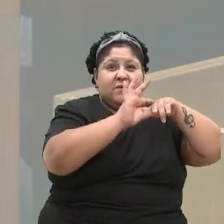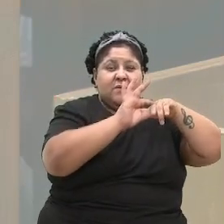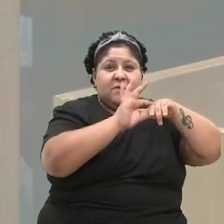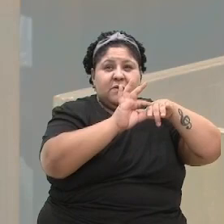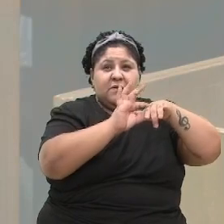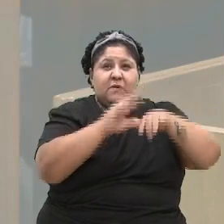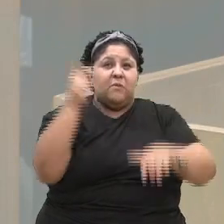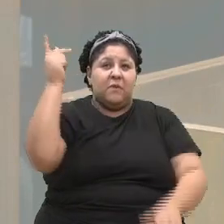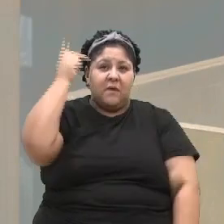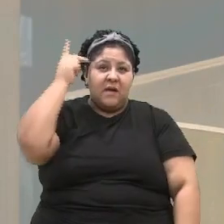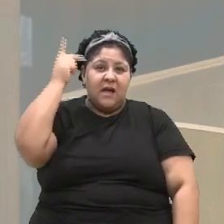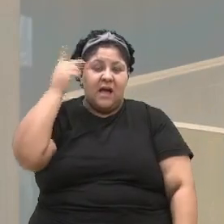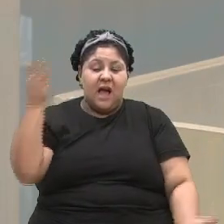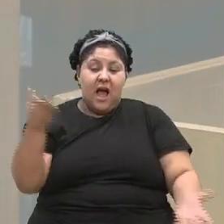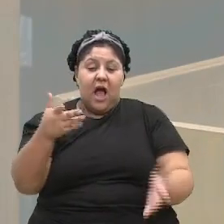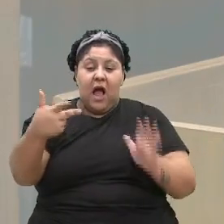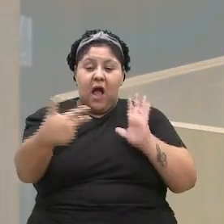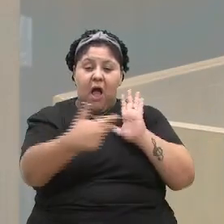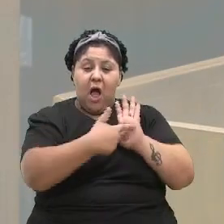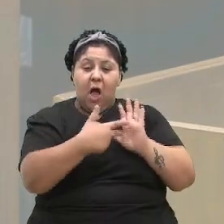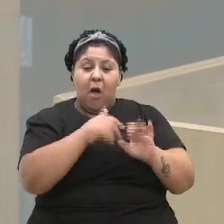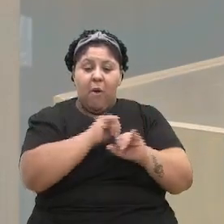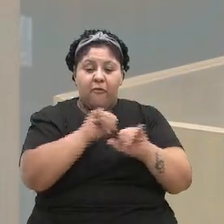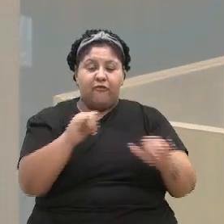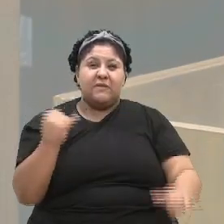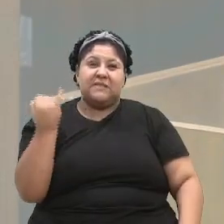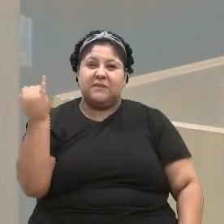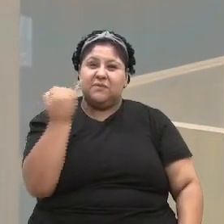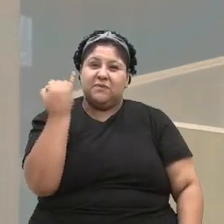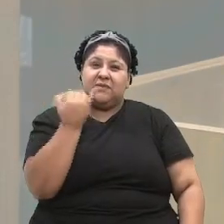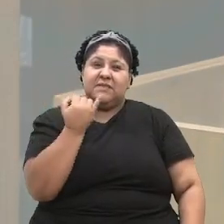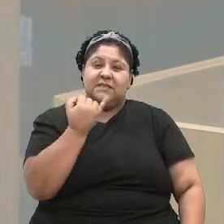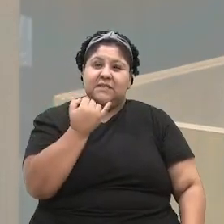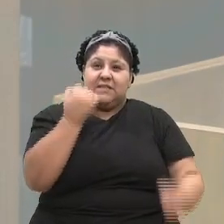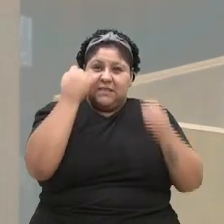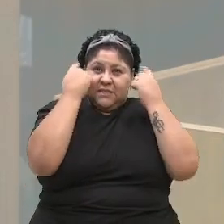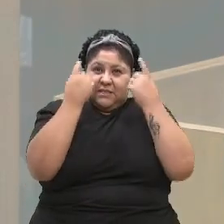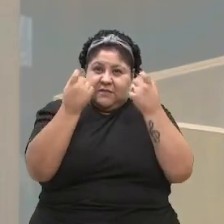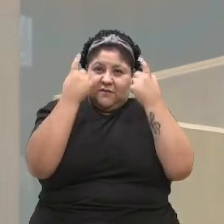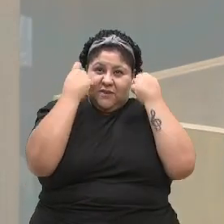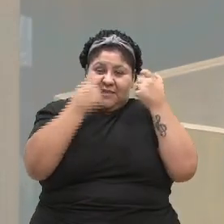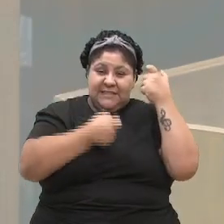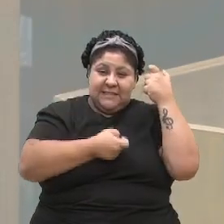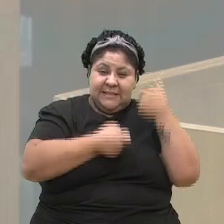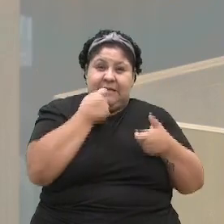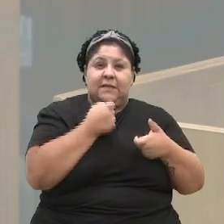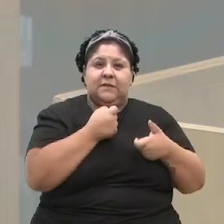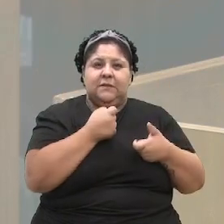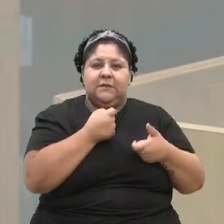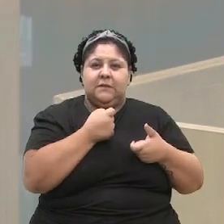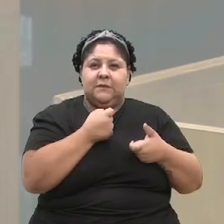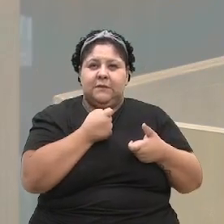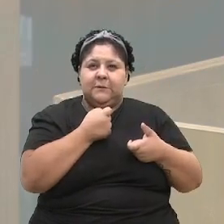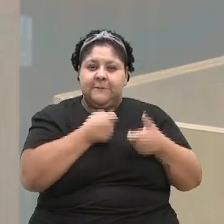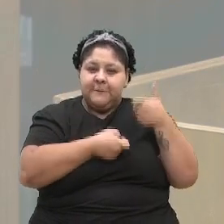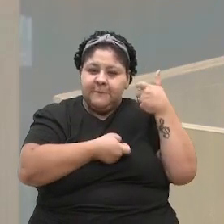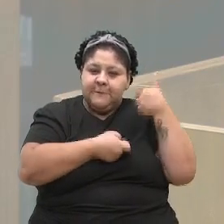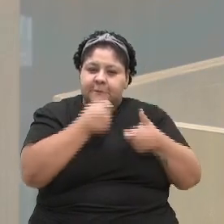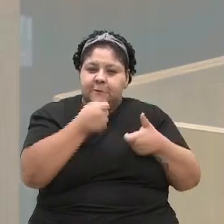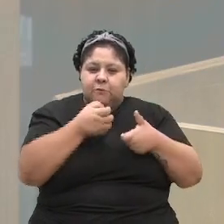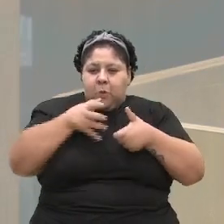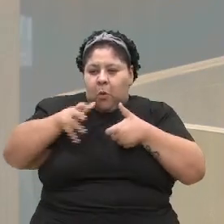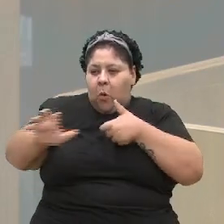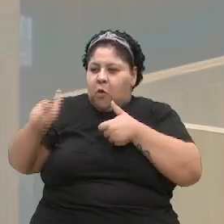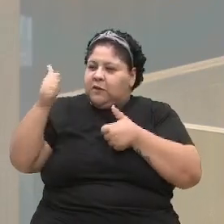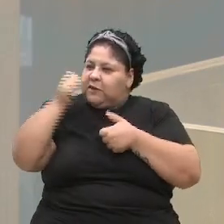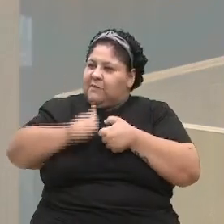E aqui eu quero chamar a atenção para um dado muito importante. A violência sexual, os estupros contra as mulheres